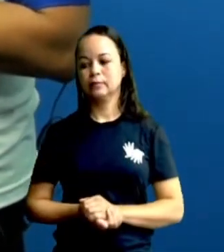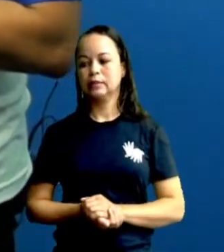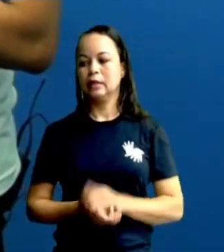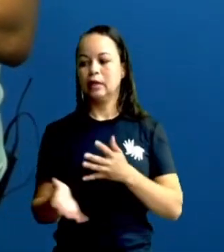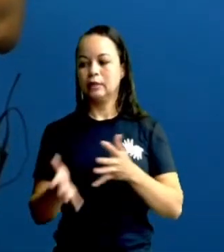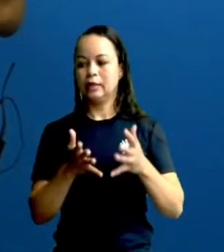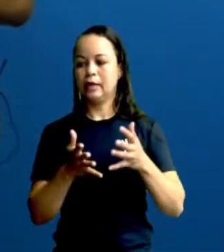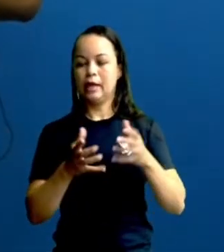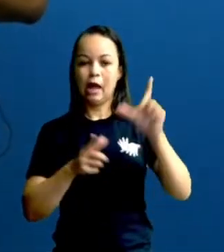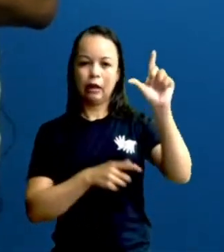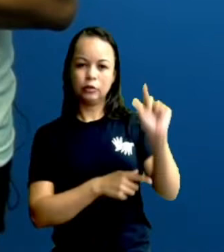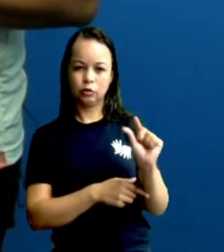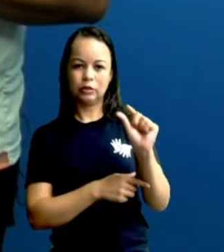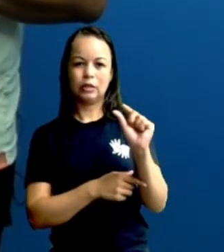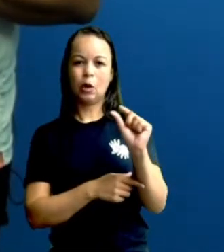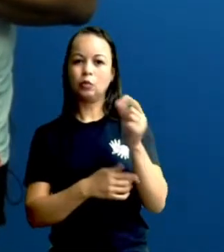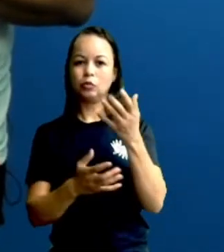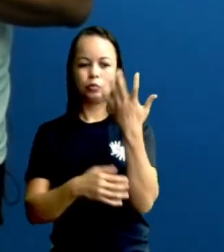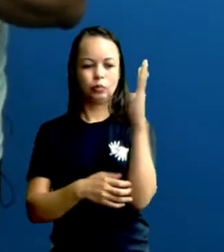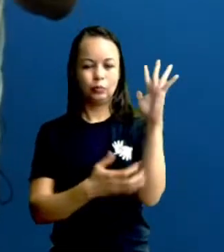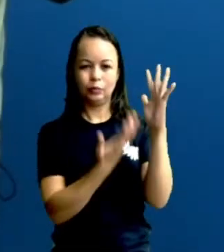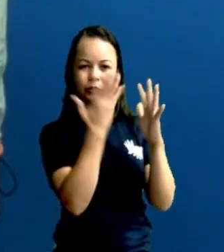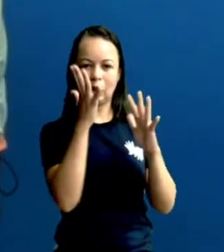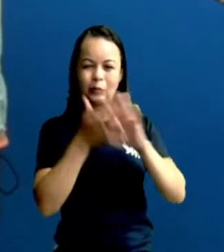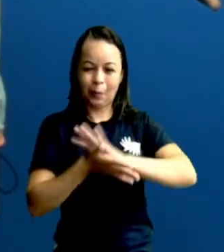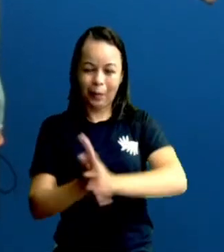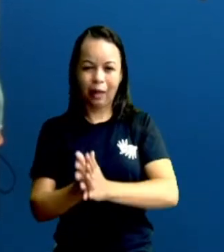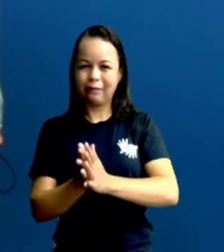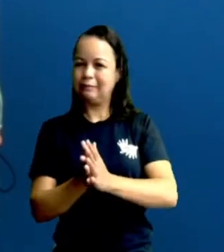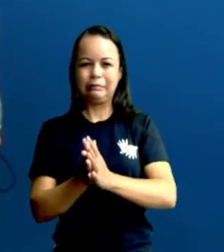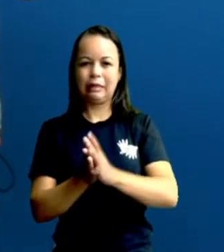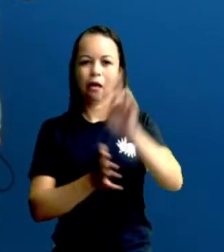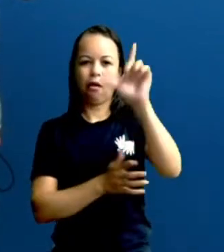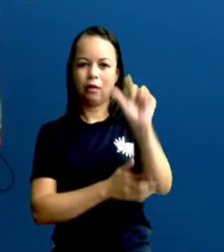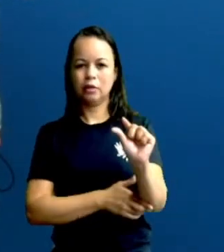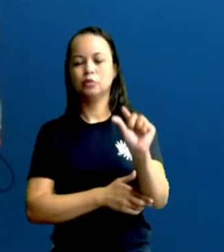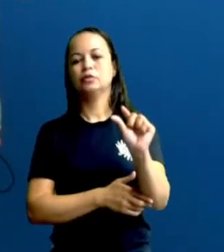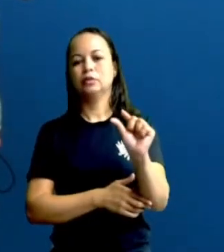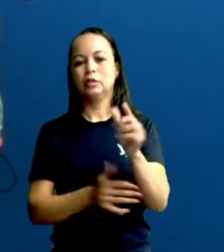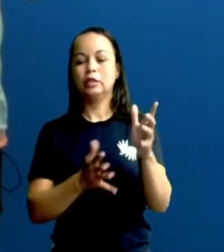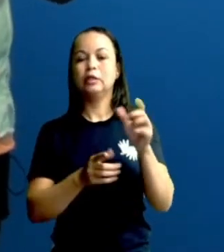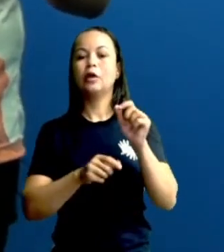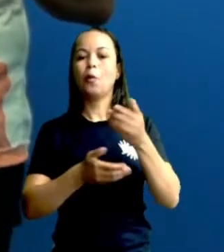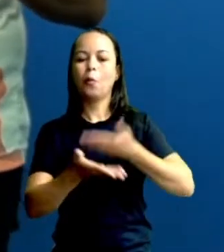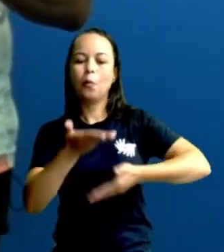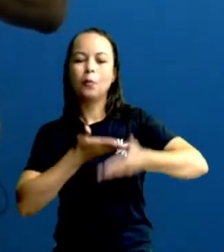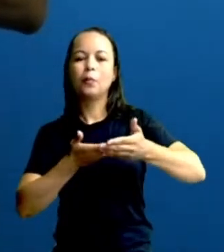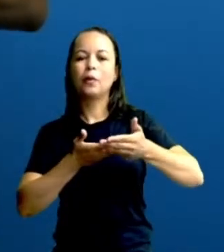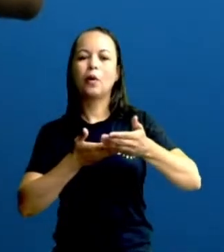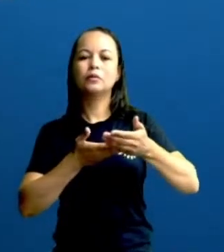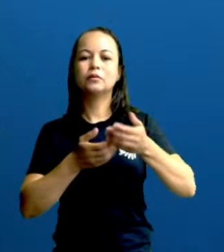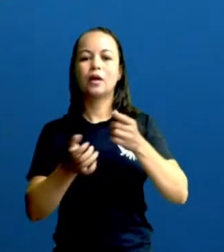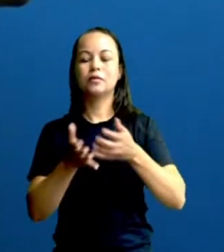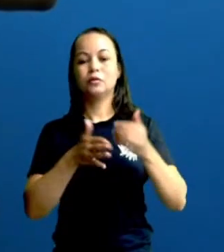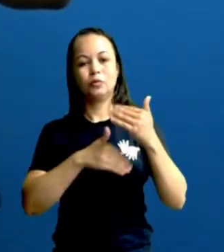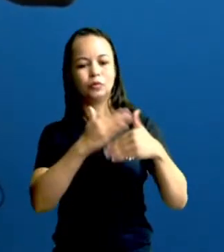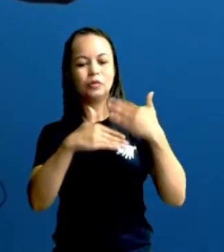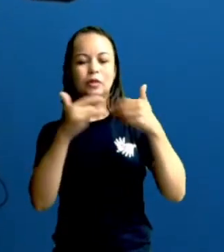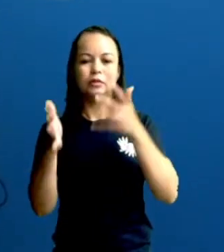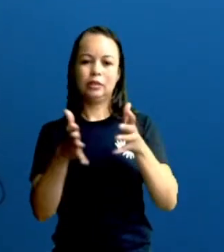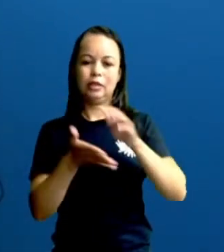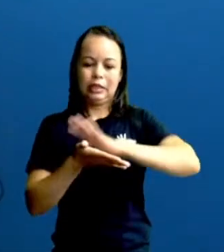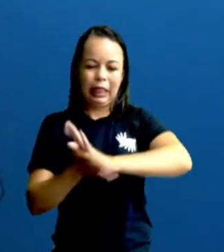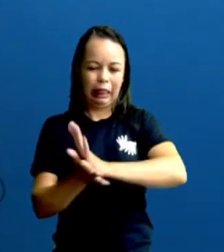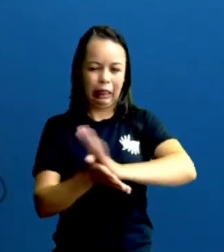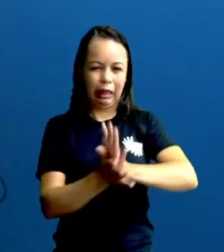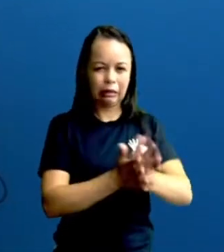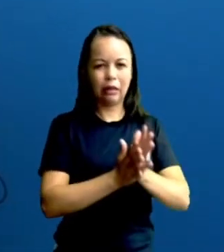socioambiental, a gente pode falar, citar aqui o exemplo, por exemplo, o próprio processo de desmatamento. Ou seja, o poder público tem que estar